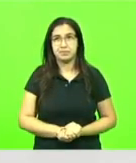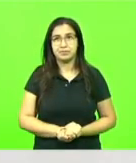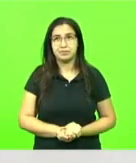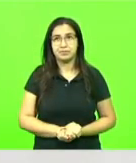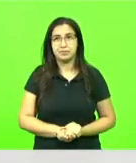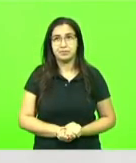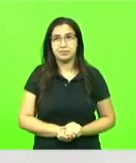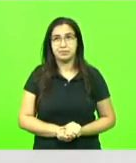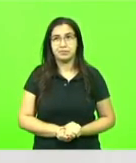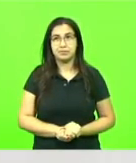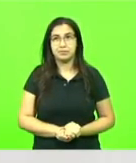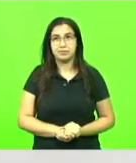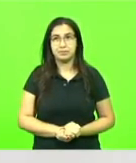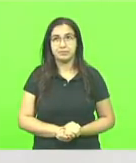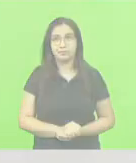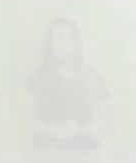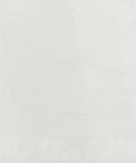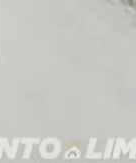ameaça a ninguém por isso.